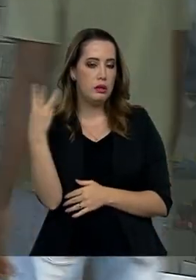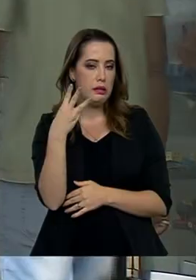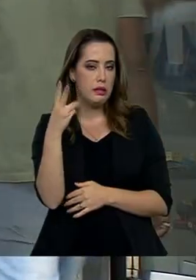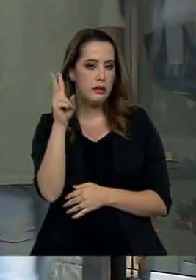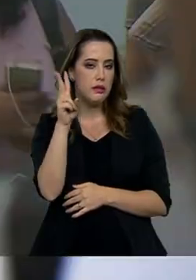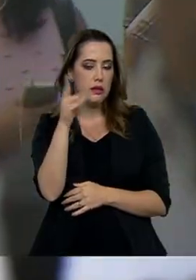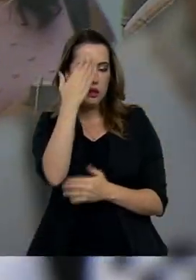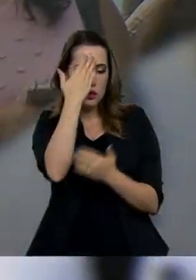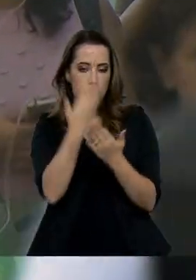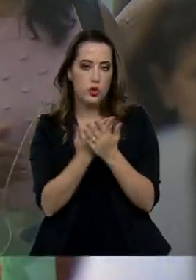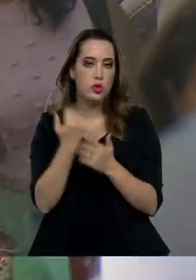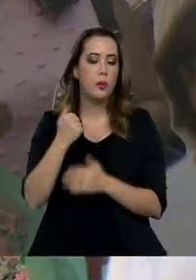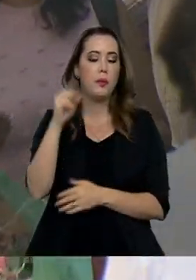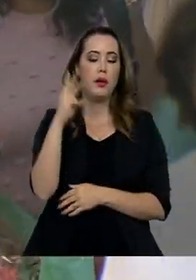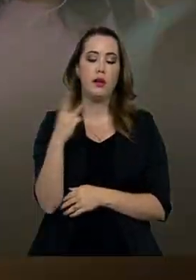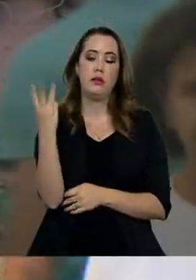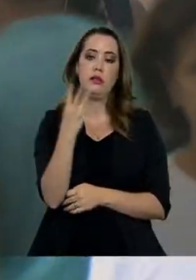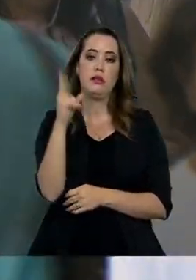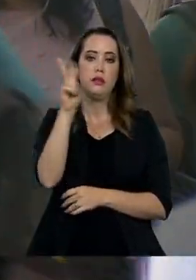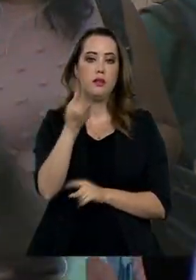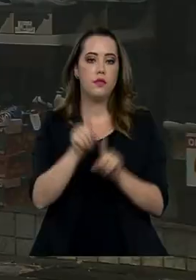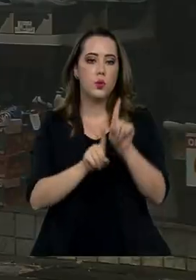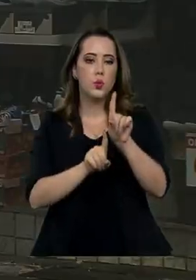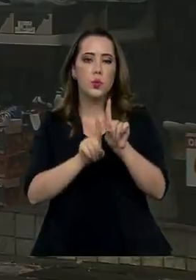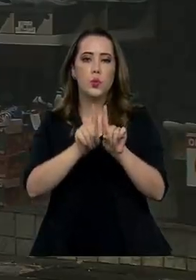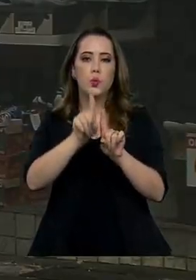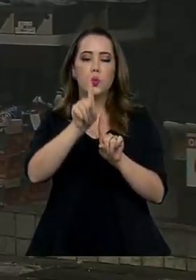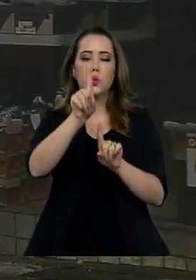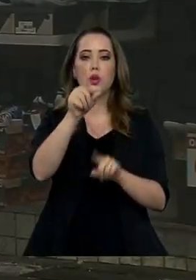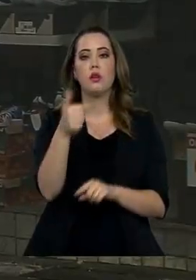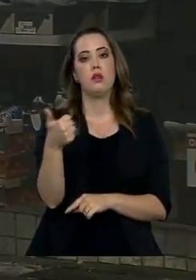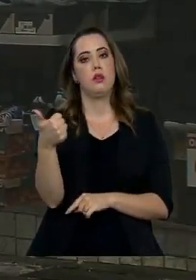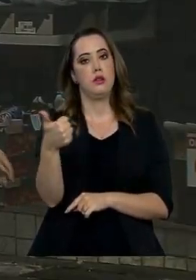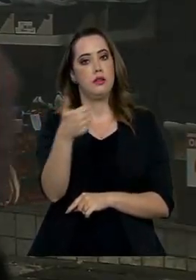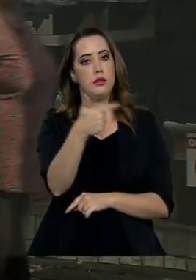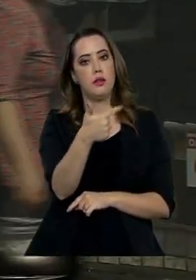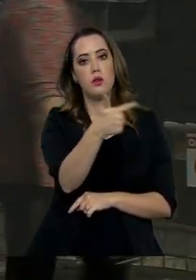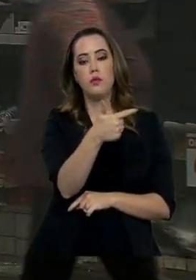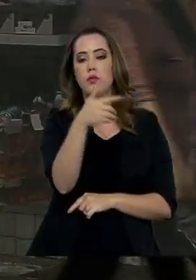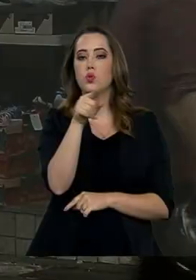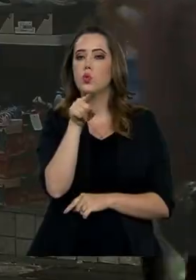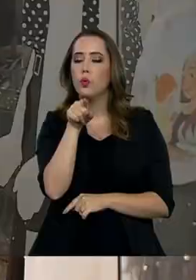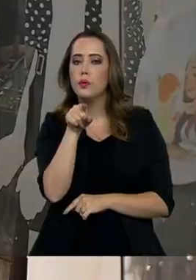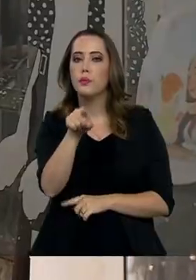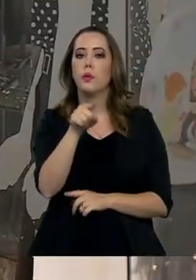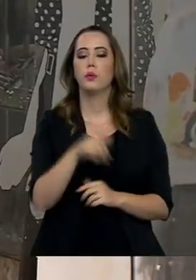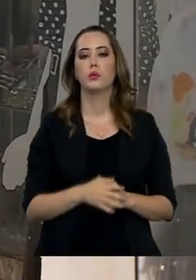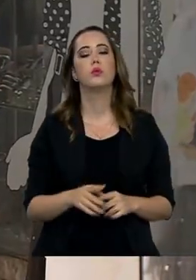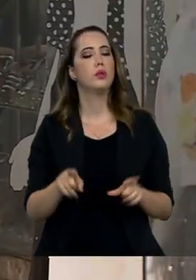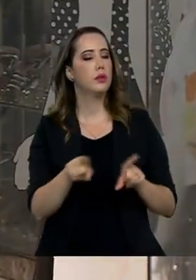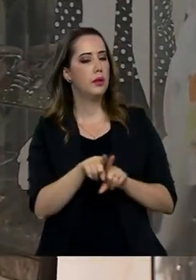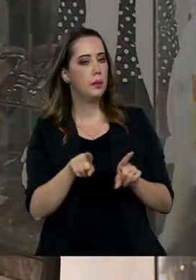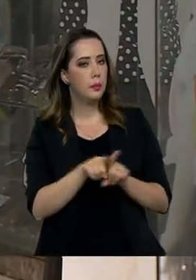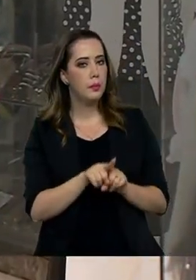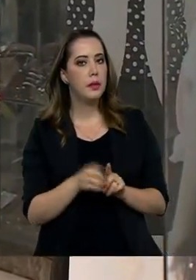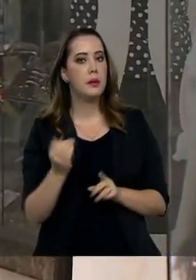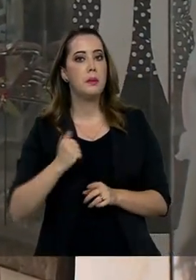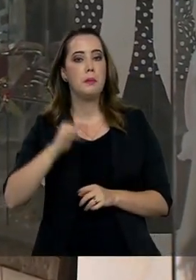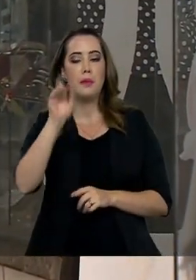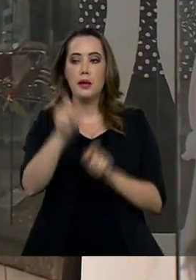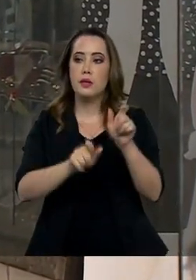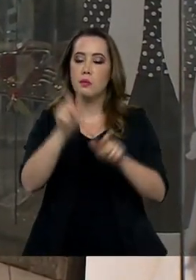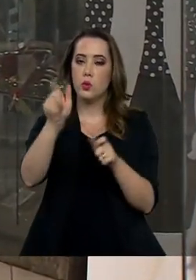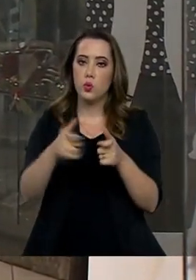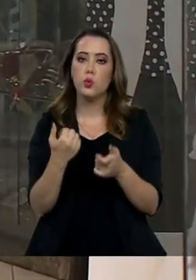consecutiva, mais de 122 pontos. A pesquisa também revela aumento na intenção de investimentos dos